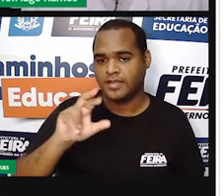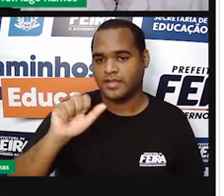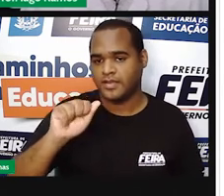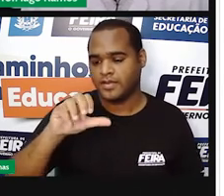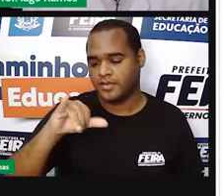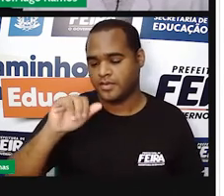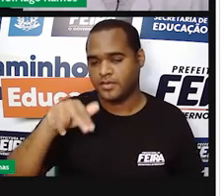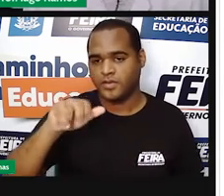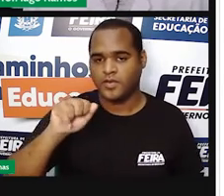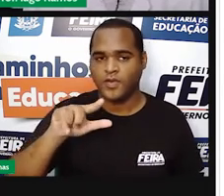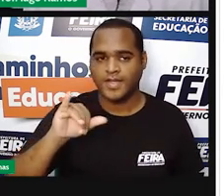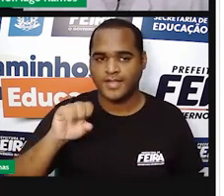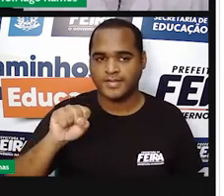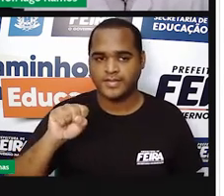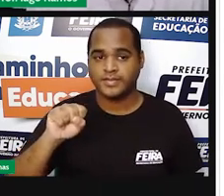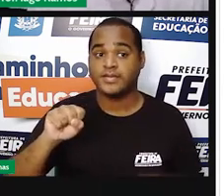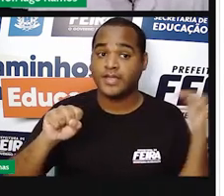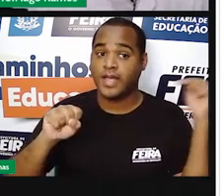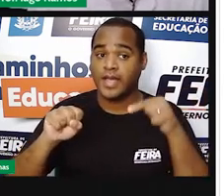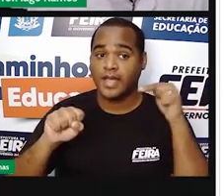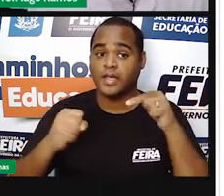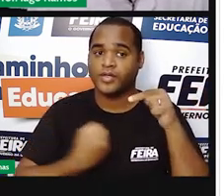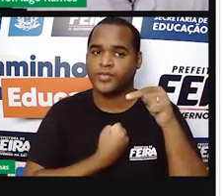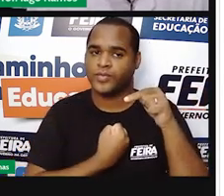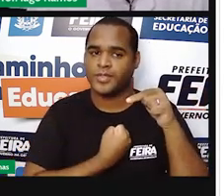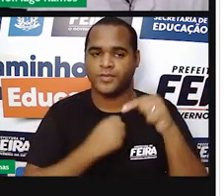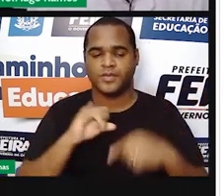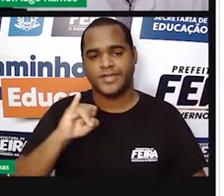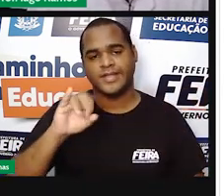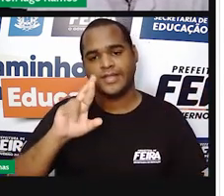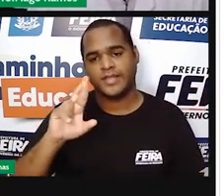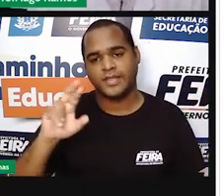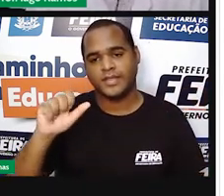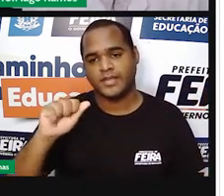os números irracionais